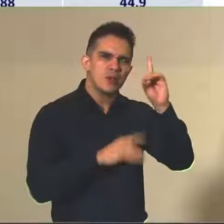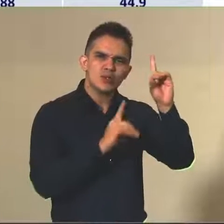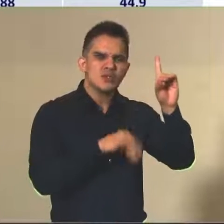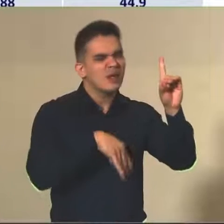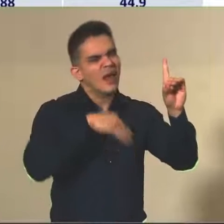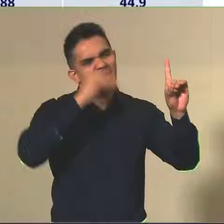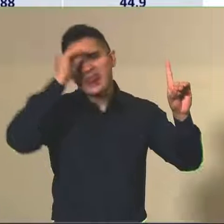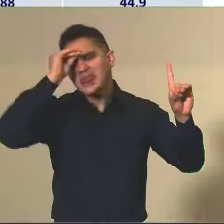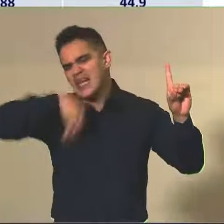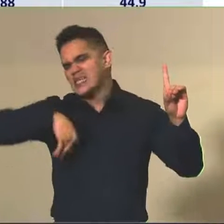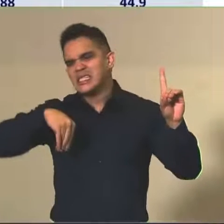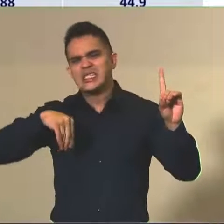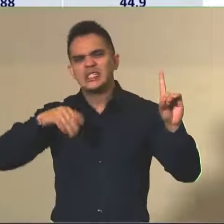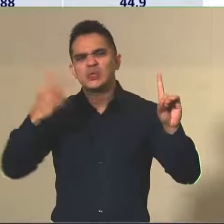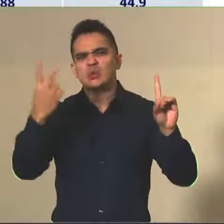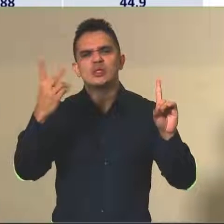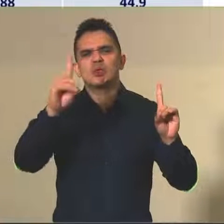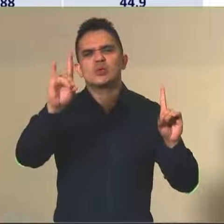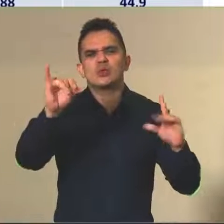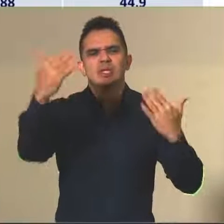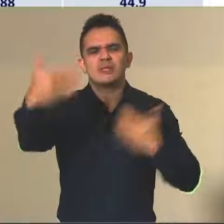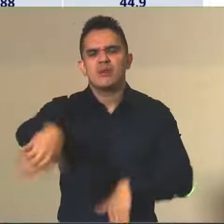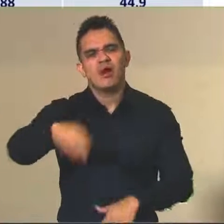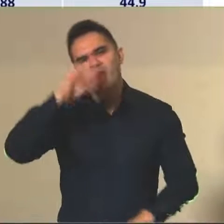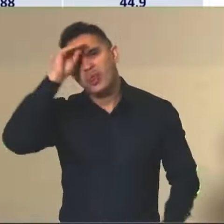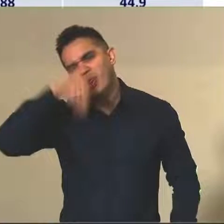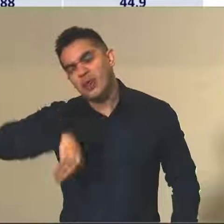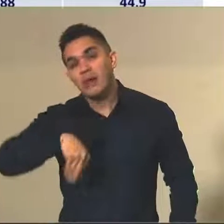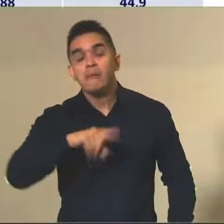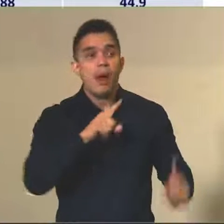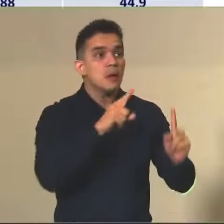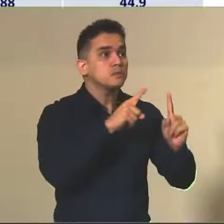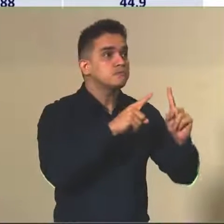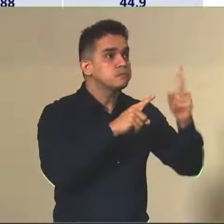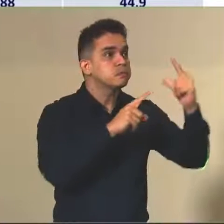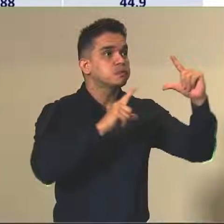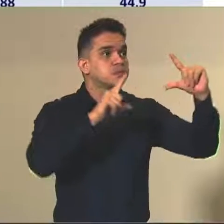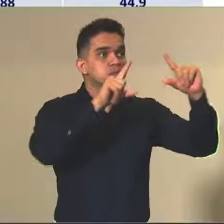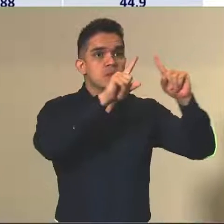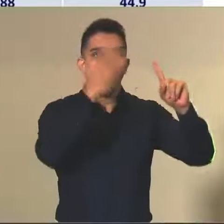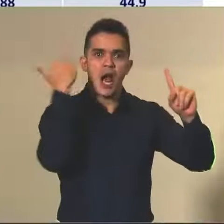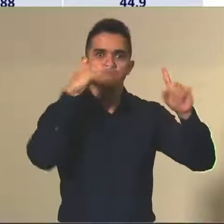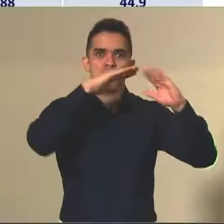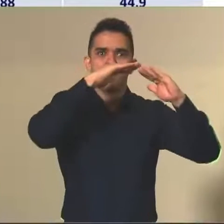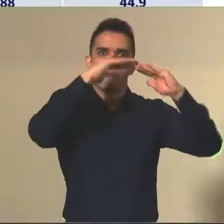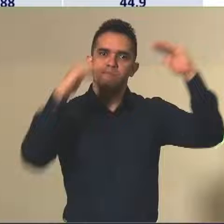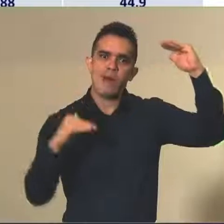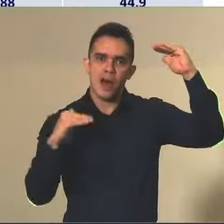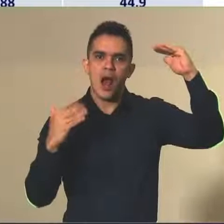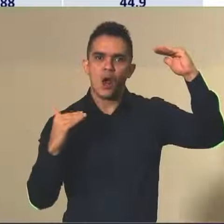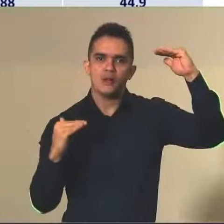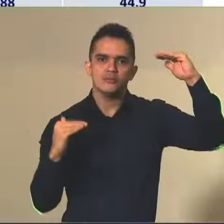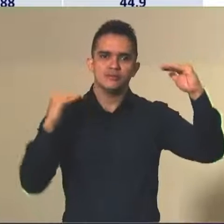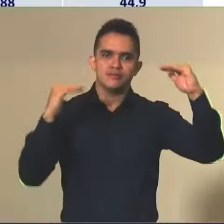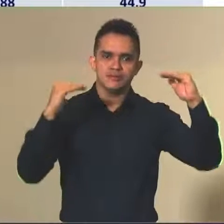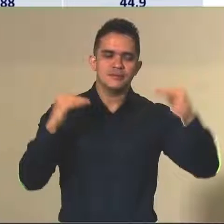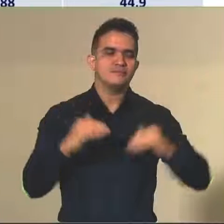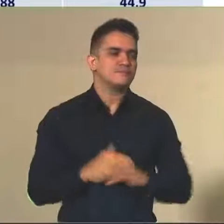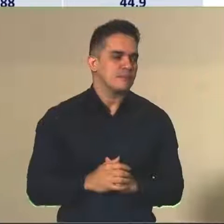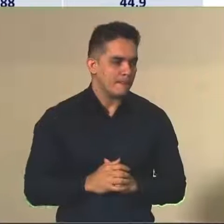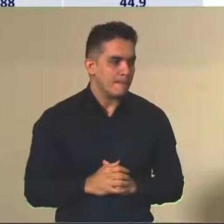se desestimulando para fazer a segunda prova. No formato digital, nós tivemos 66